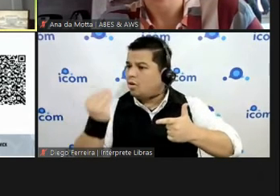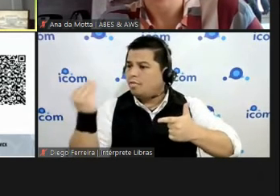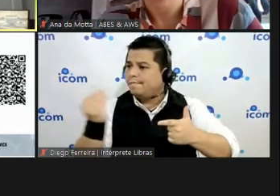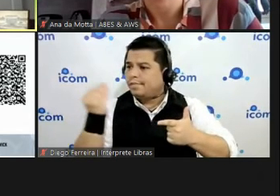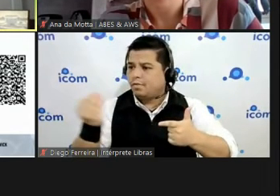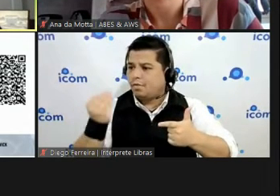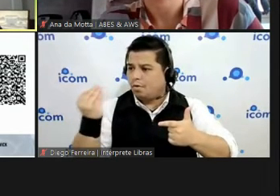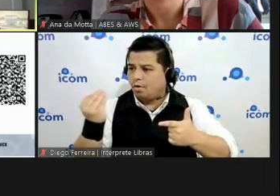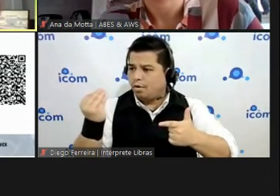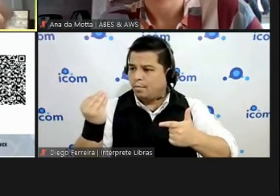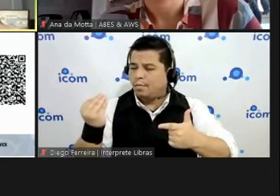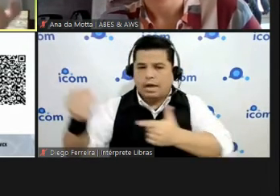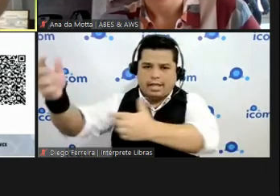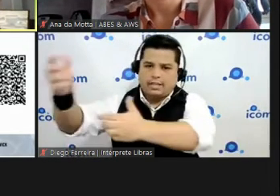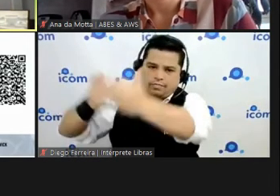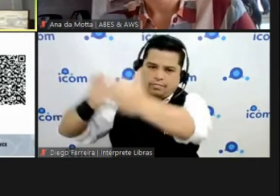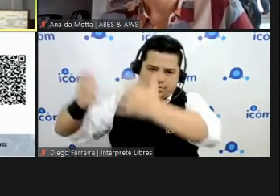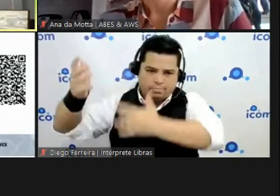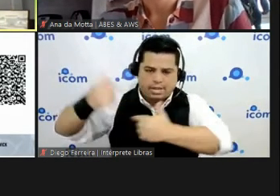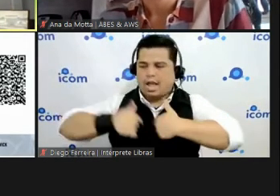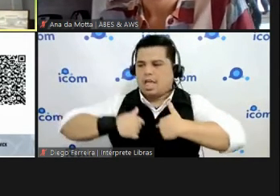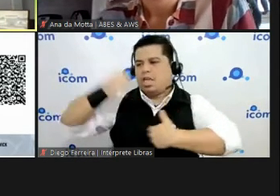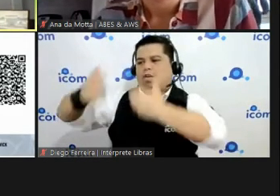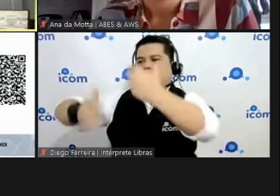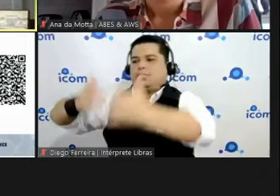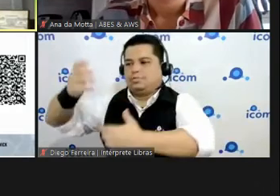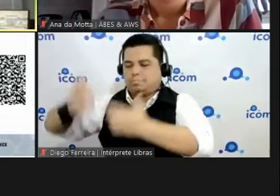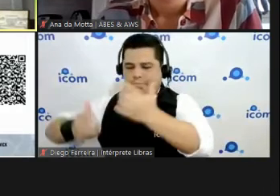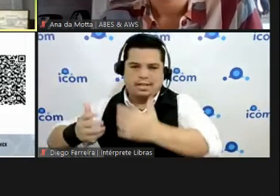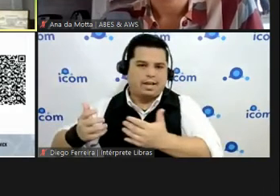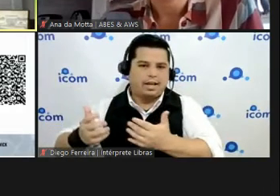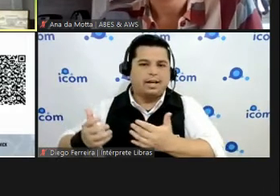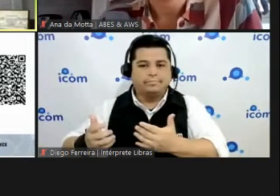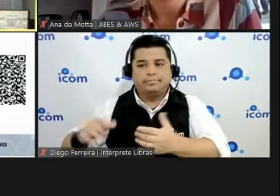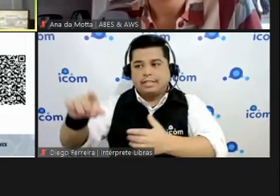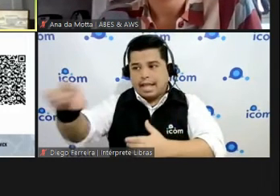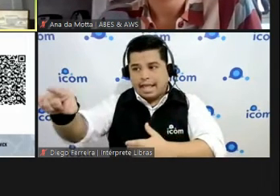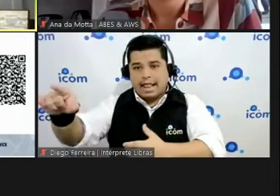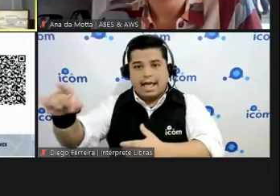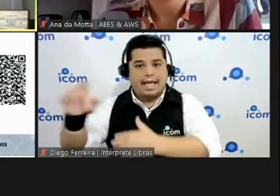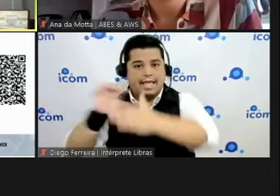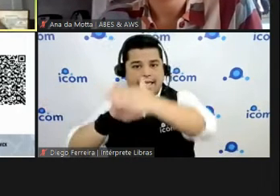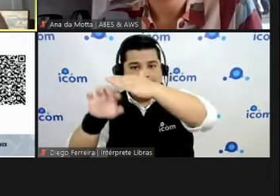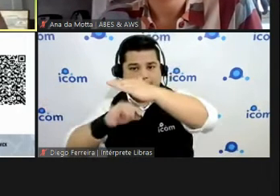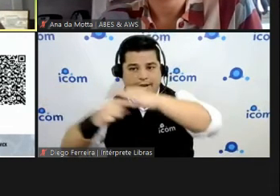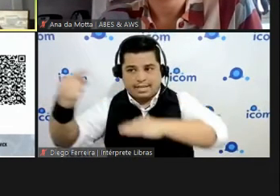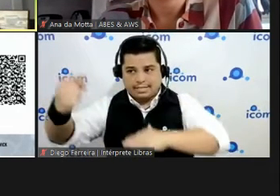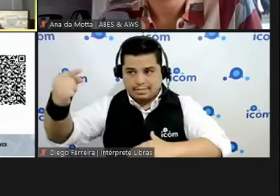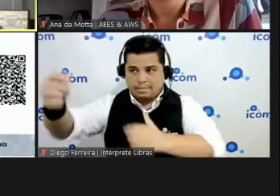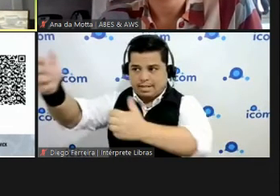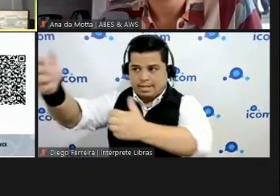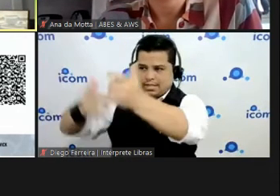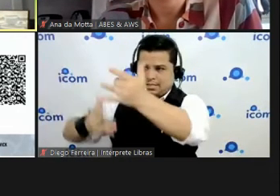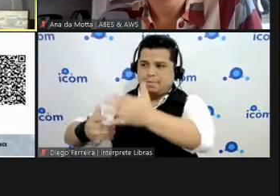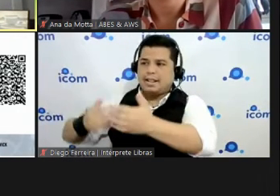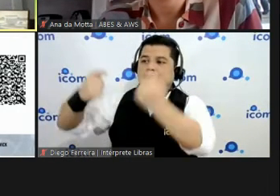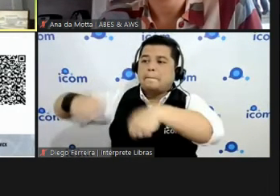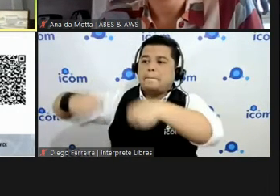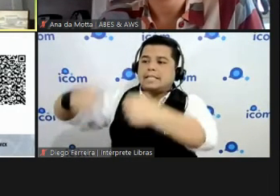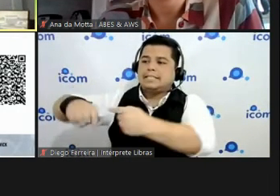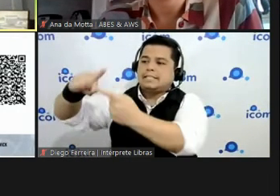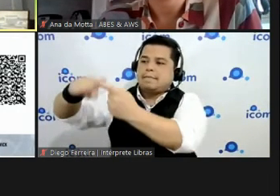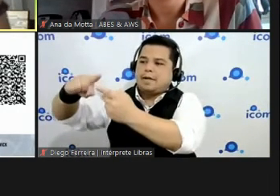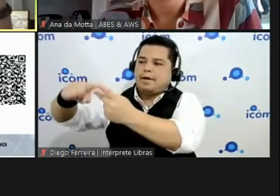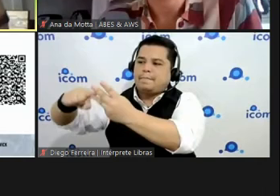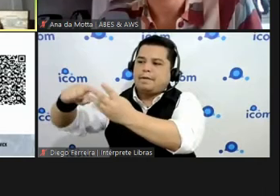competitivo aonde as empresas trazem soluções para este problema a gente julga essas soluções e